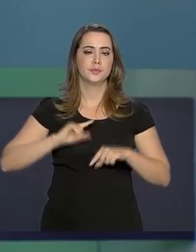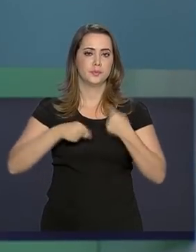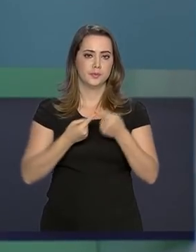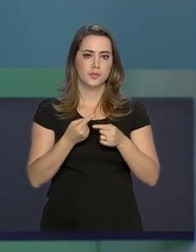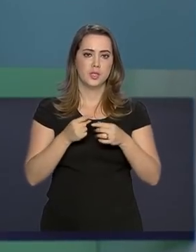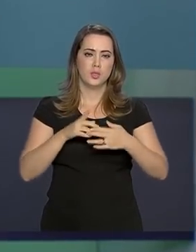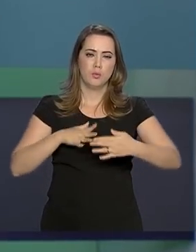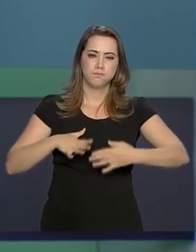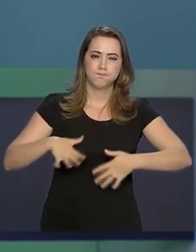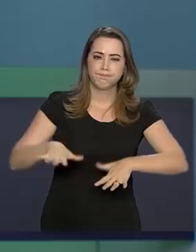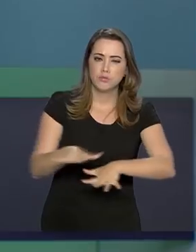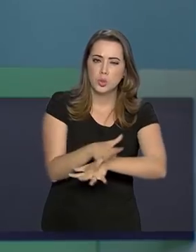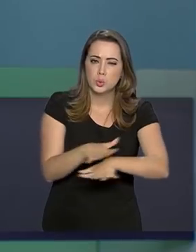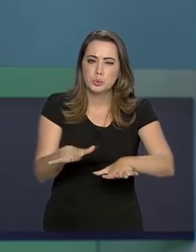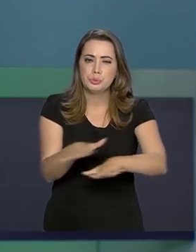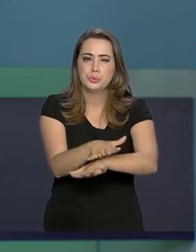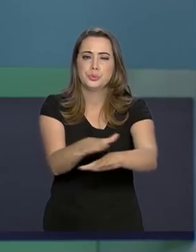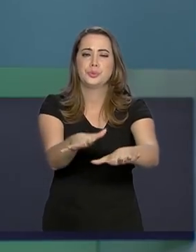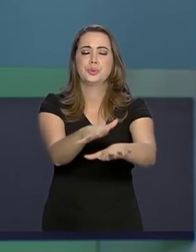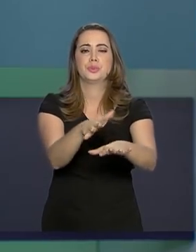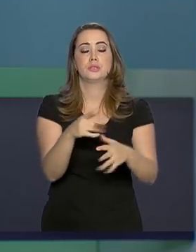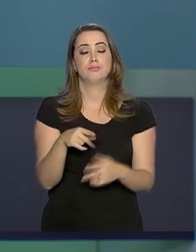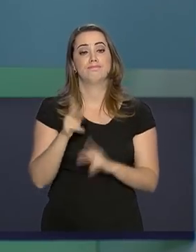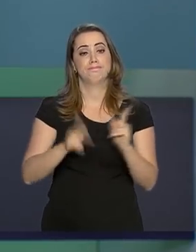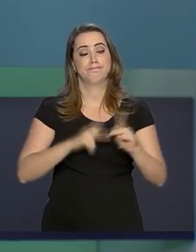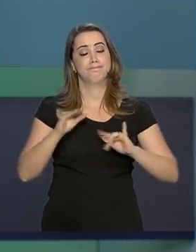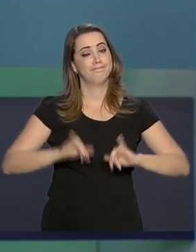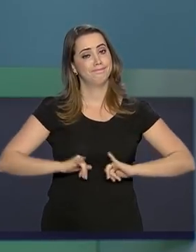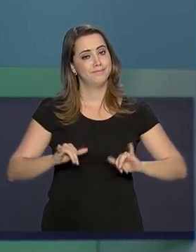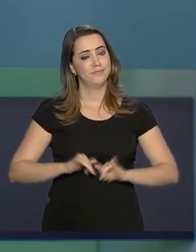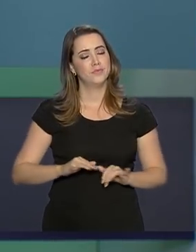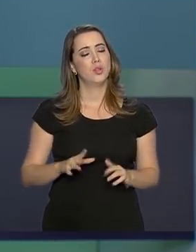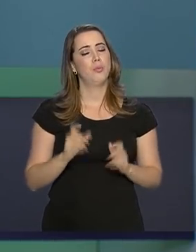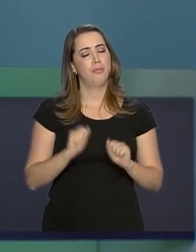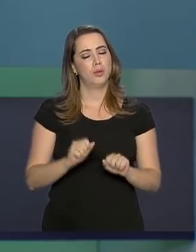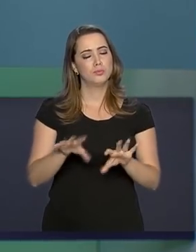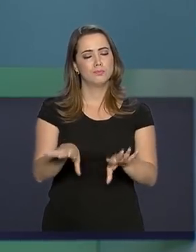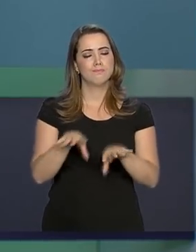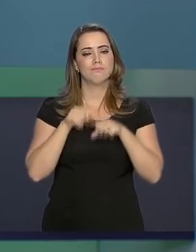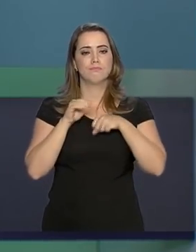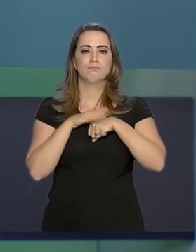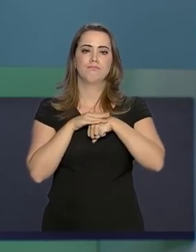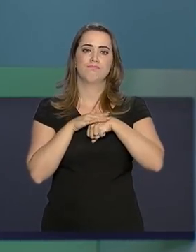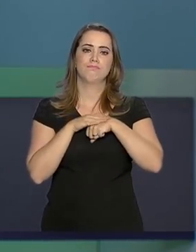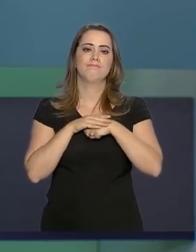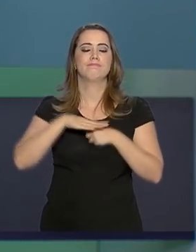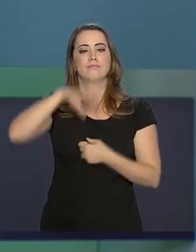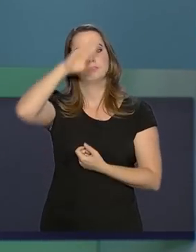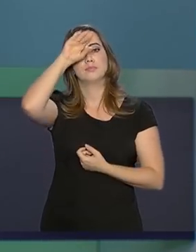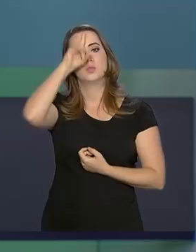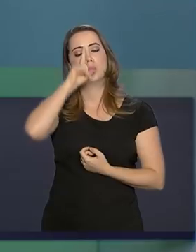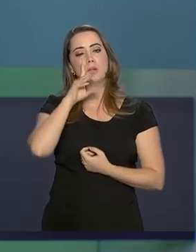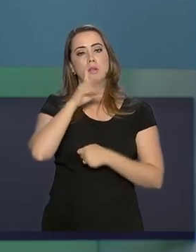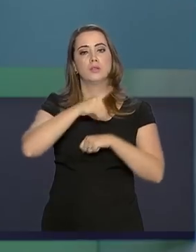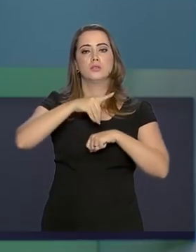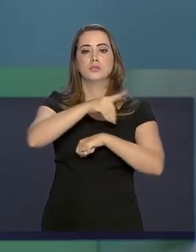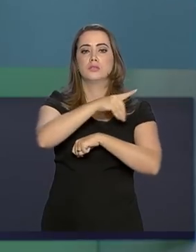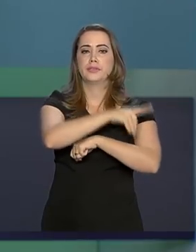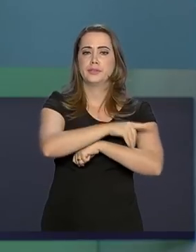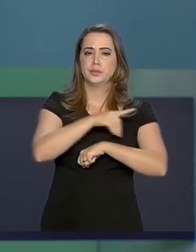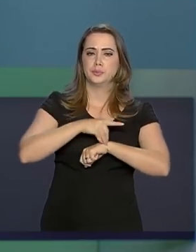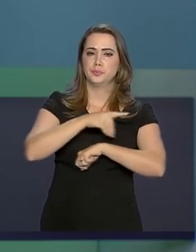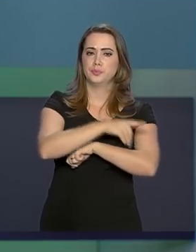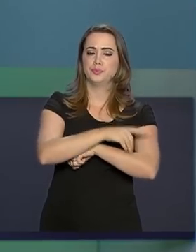barragem em Brumadinho, Minas Gerais, a população afetada pode sofrer com surtos de doenças, como febre amarela e dengue.